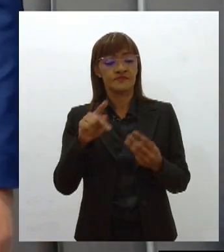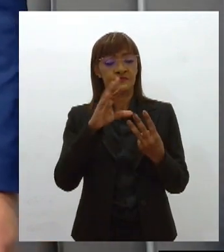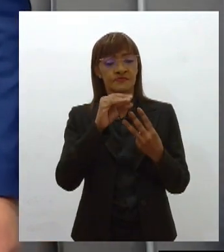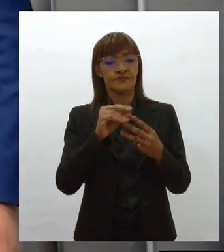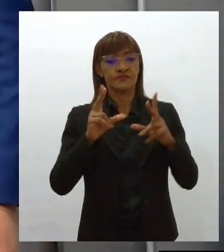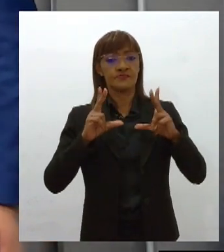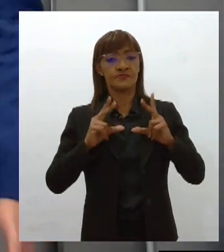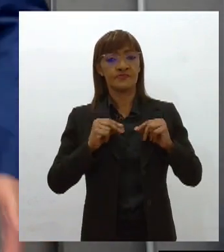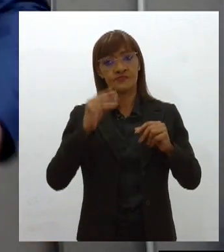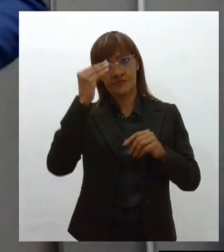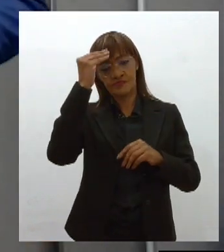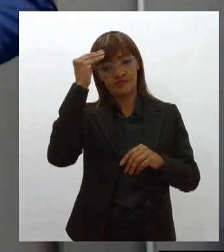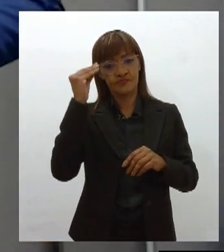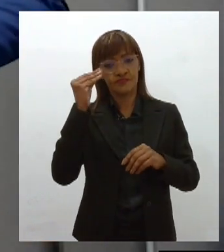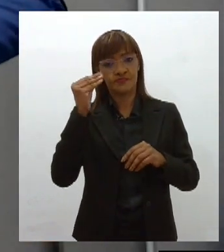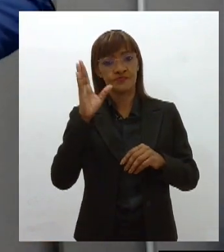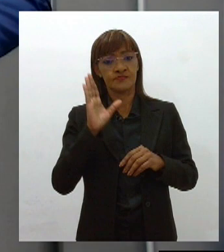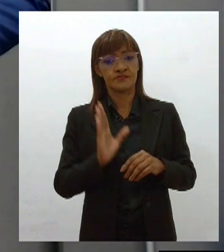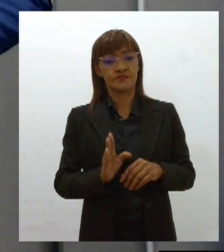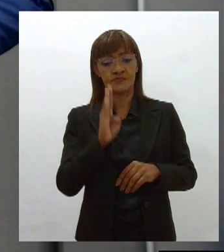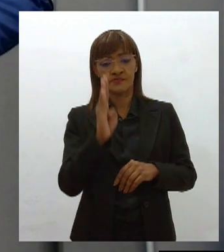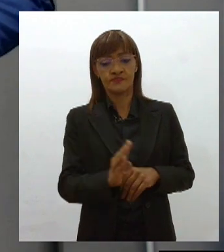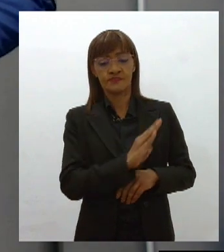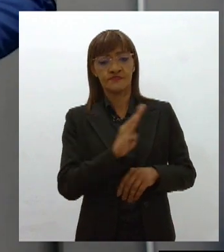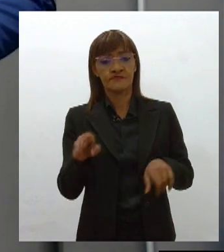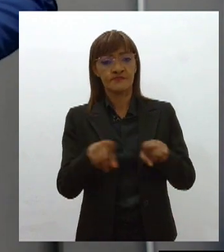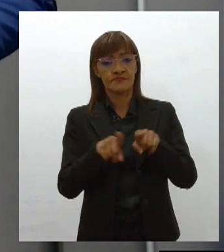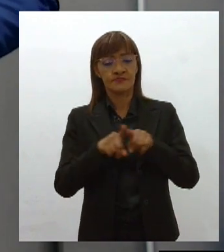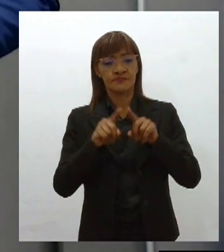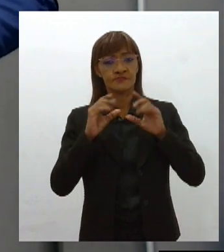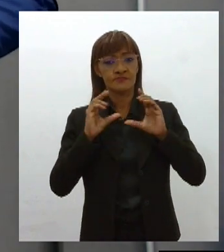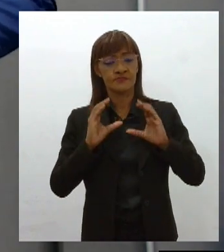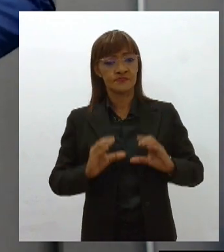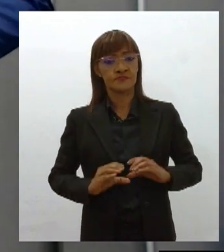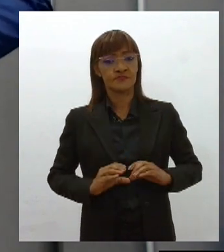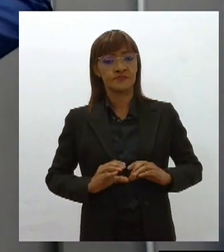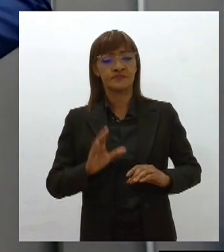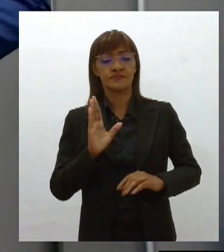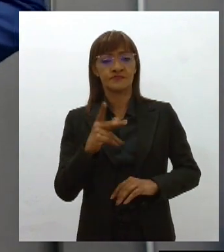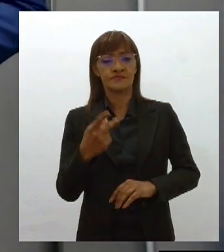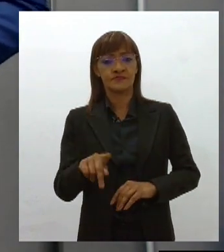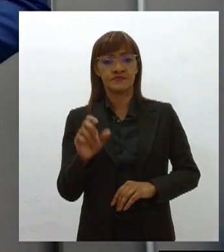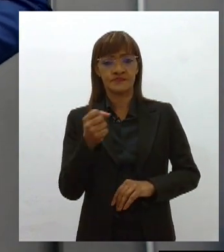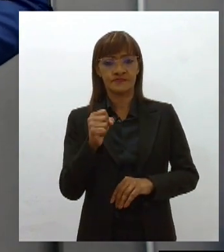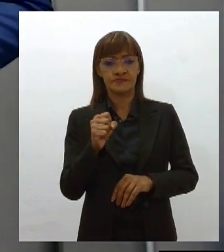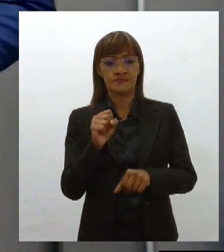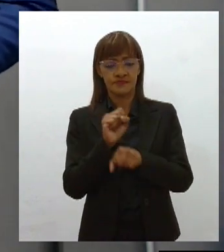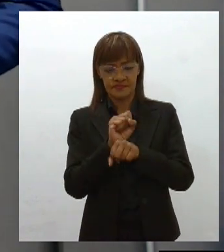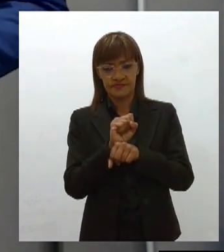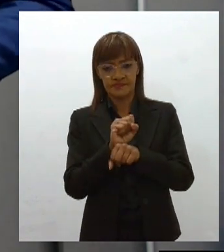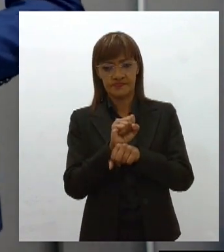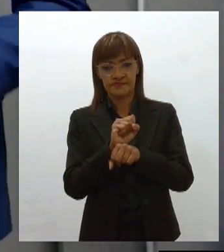Sergipe e Frei da Paró, que é Nossa Senhora do Carmo, recebem título de cidadania sergipana. Eu volto já.